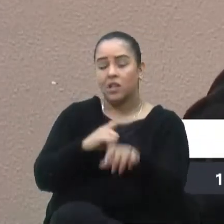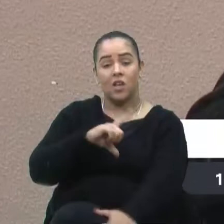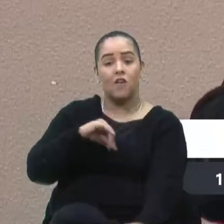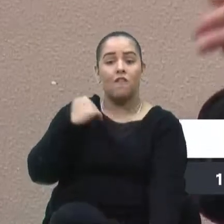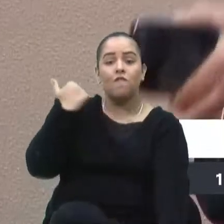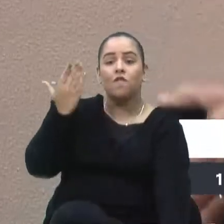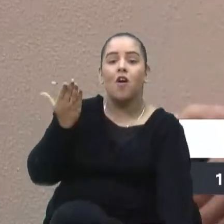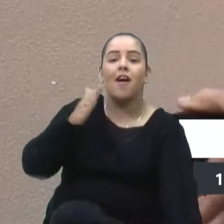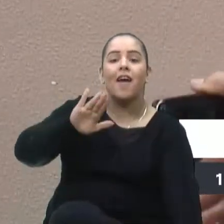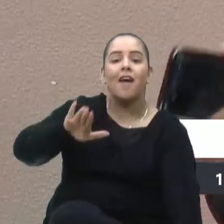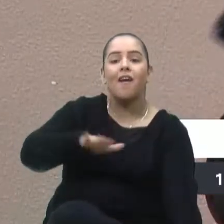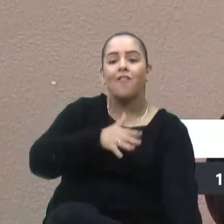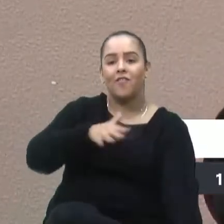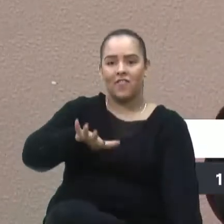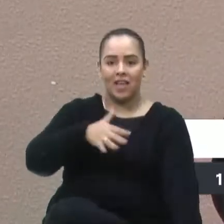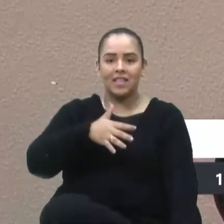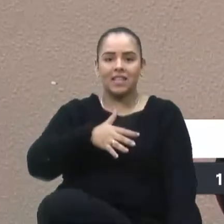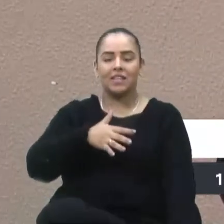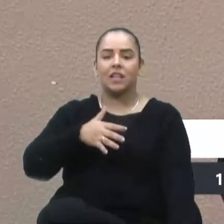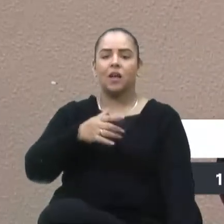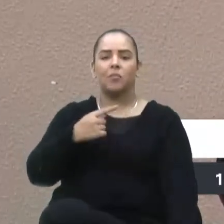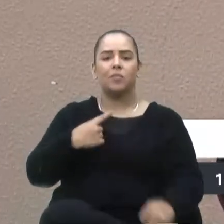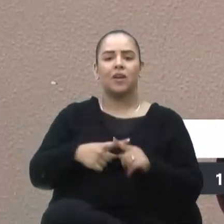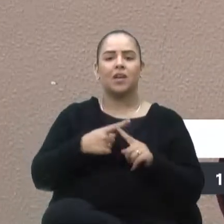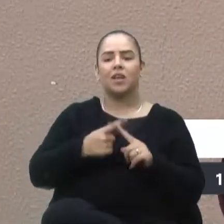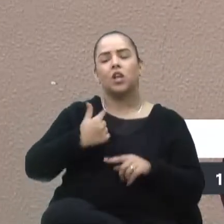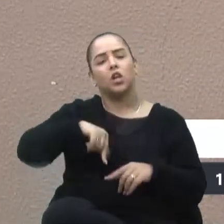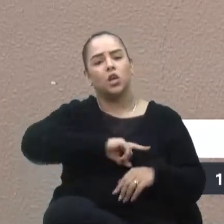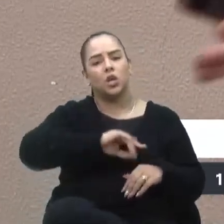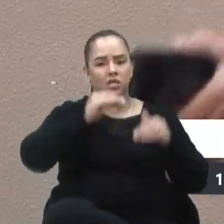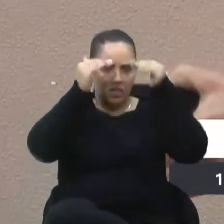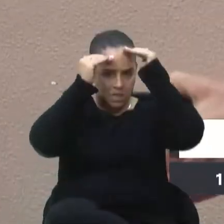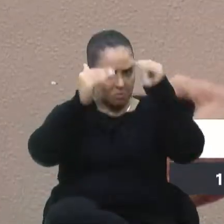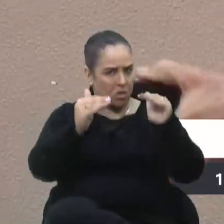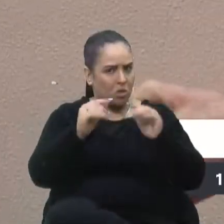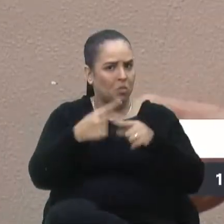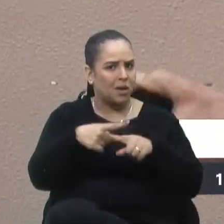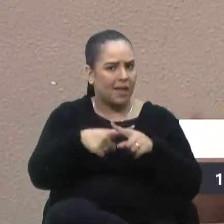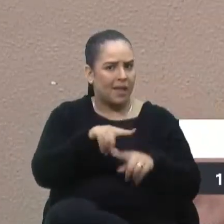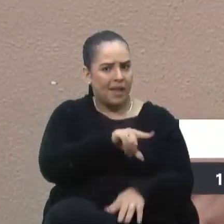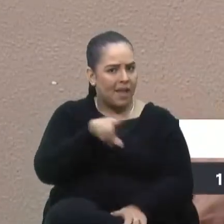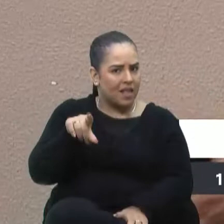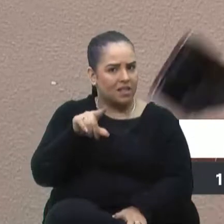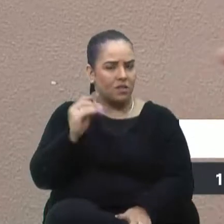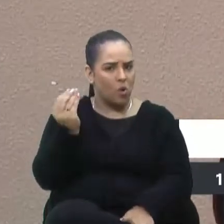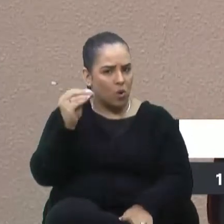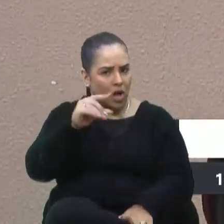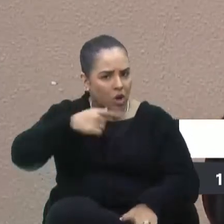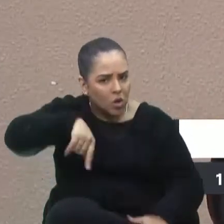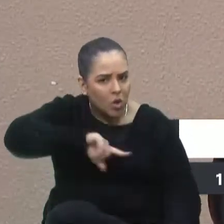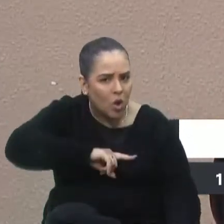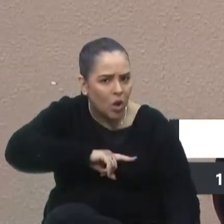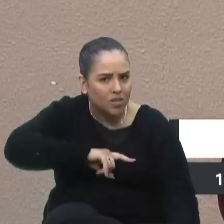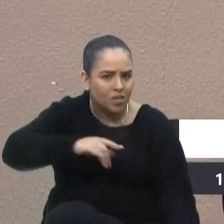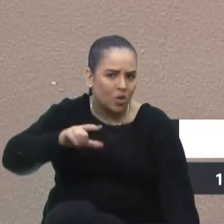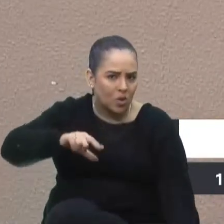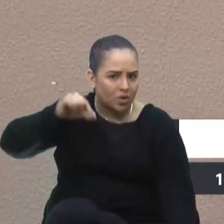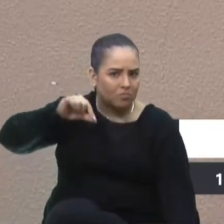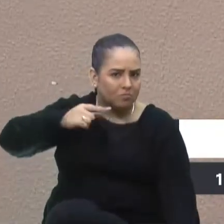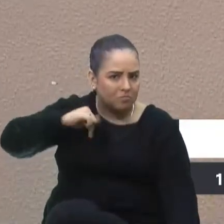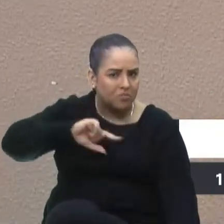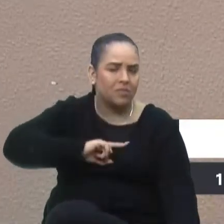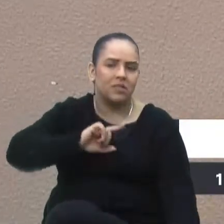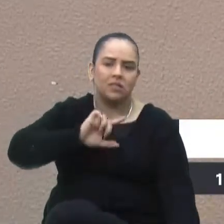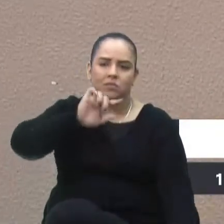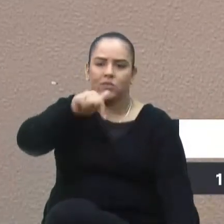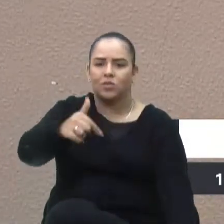vezes, quem não é? A gente respeita o que foram eles que colocaram as pessoas, nós aqui. Mas, quando conhecer melhor do